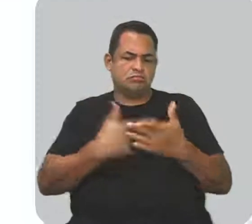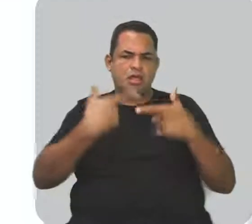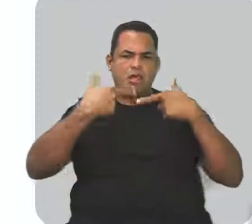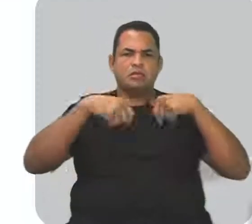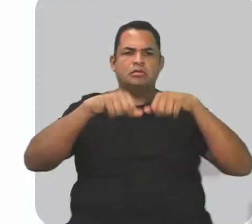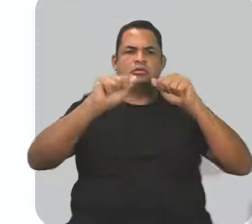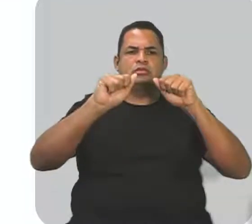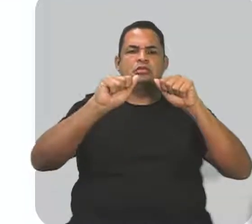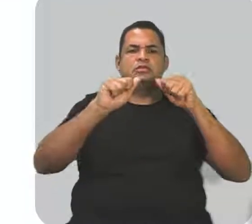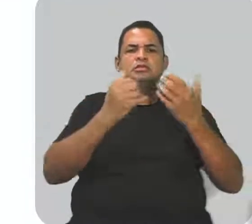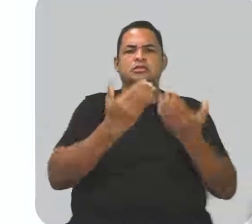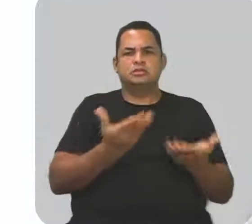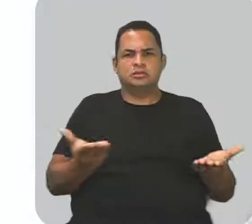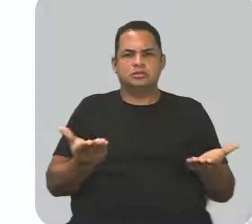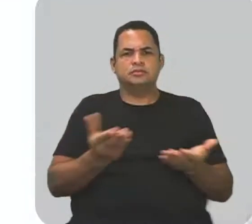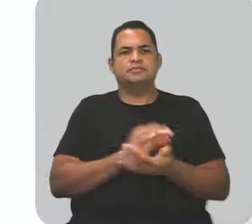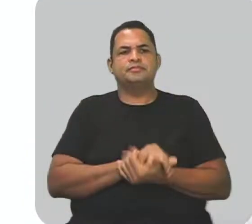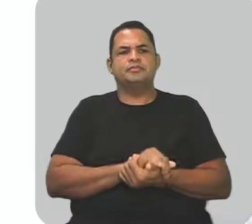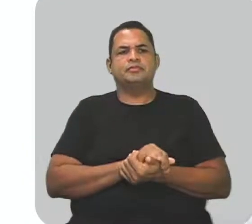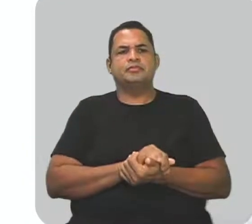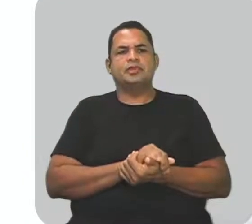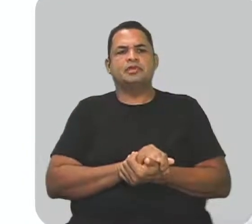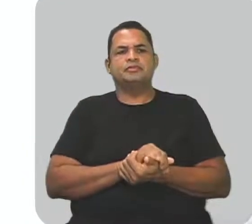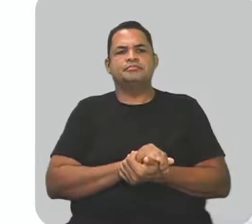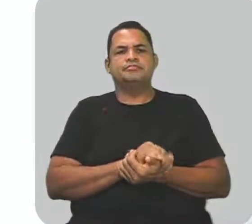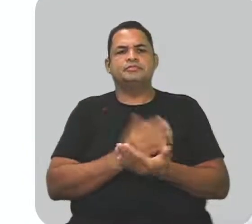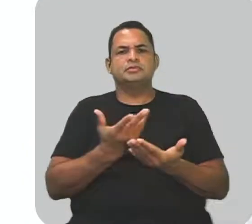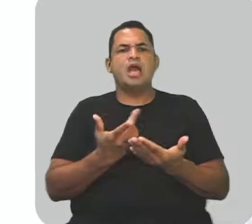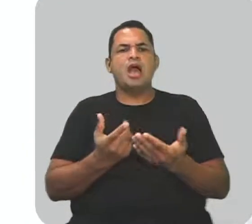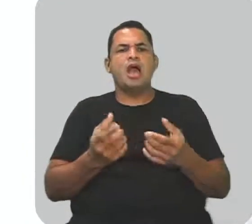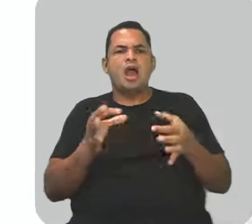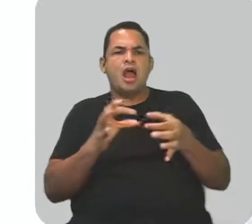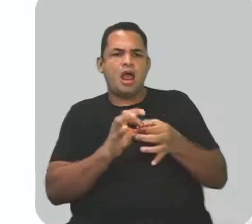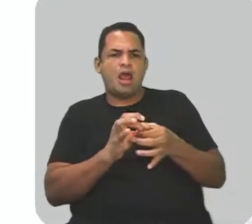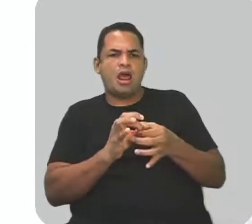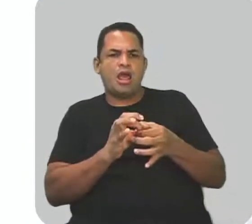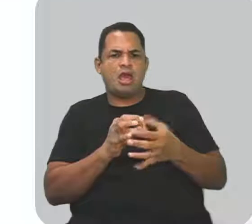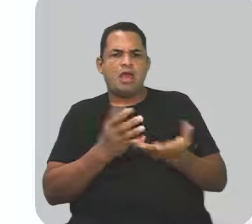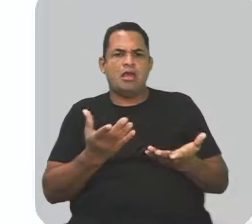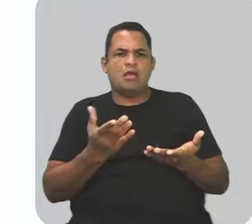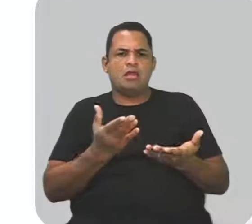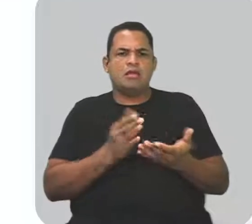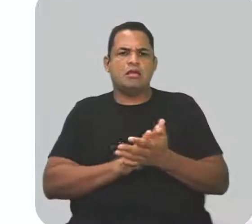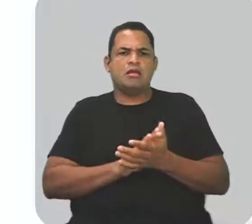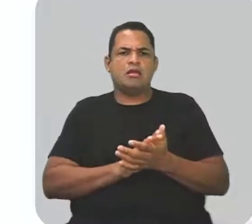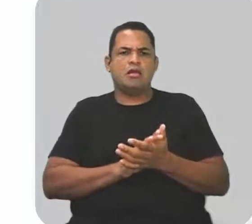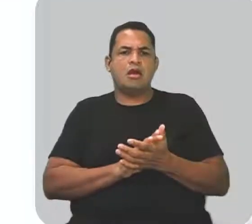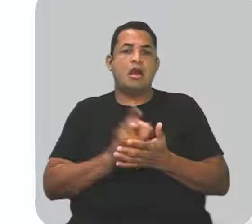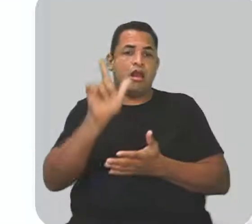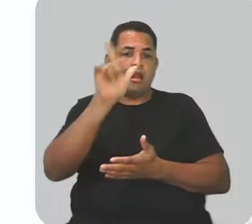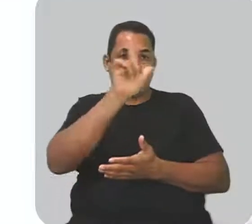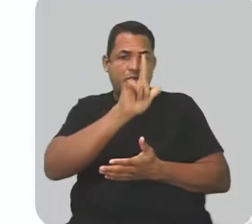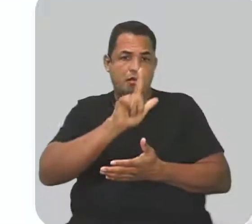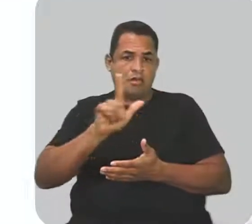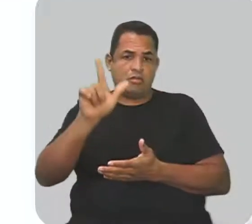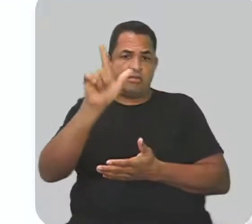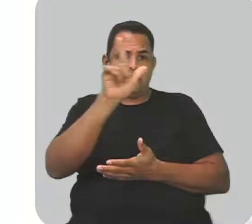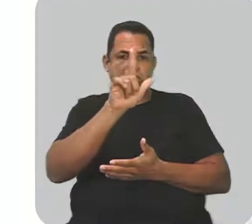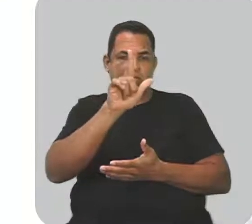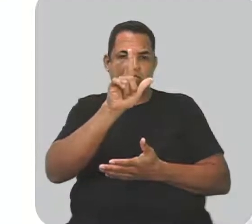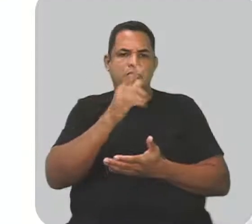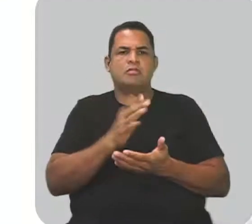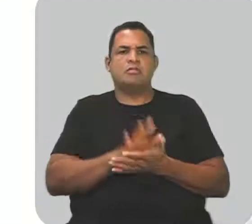Falar em plurissignificação, isso aí está vinculado diretamente à literatura, tá?